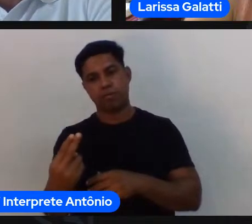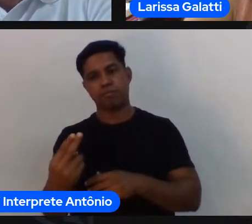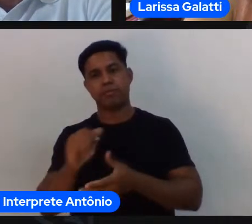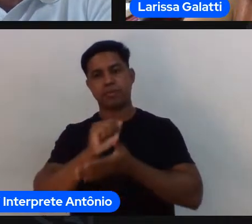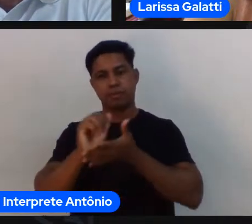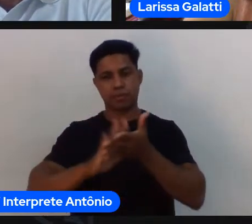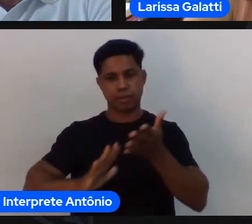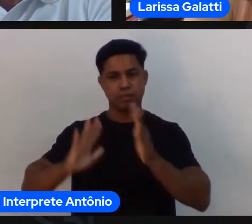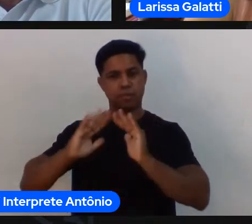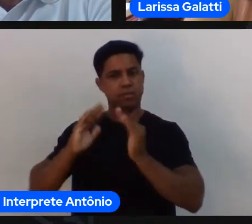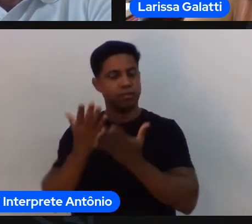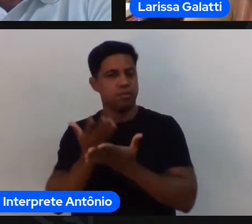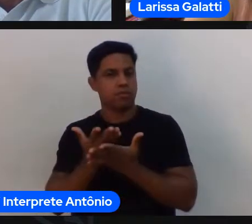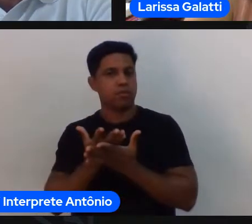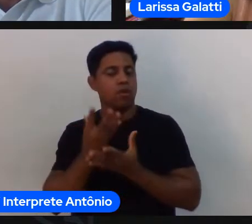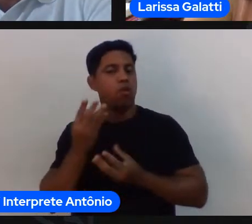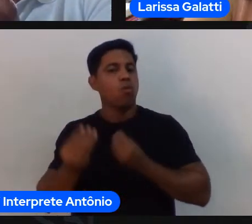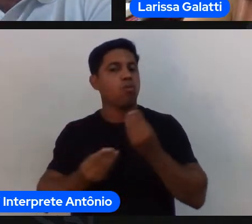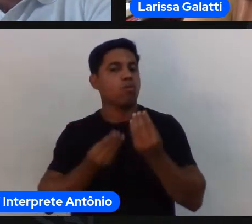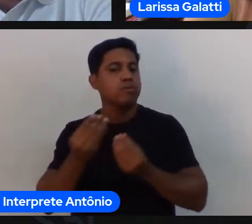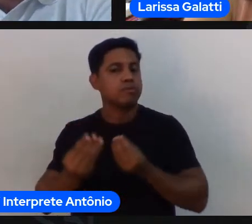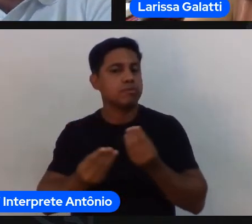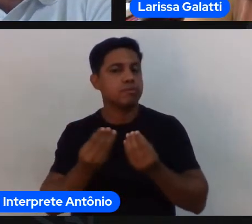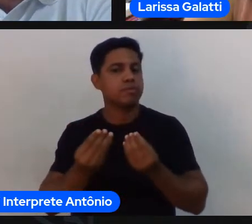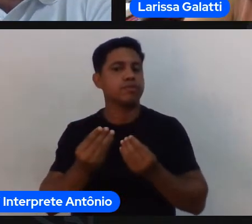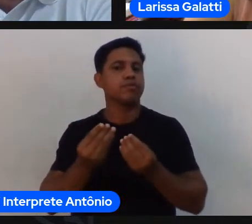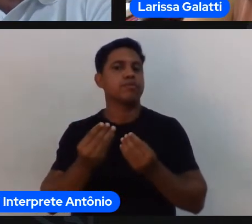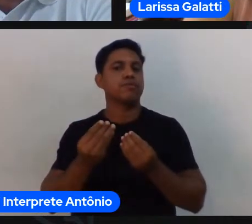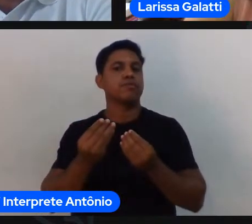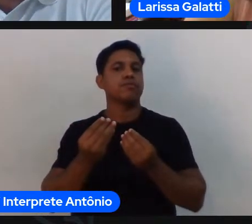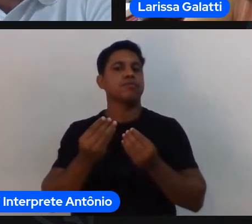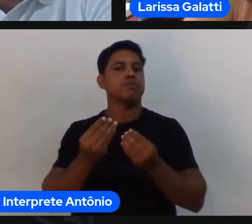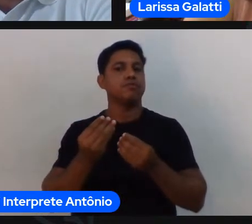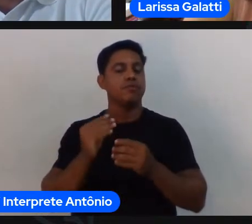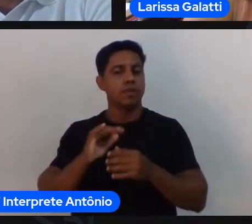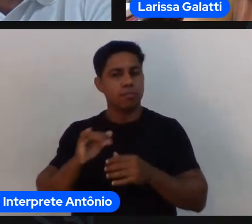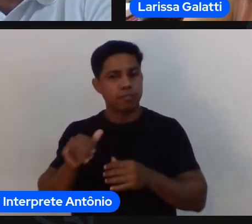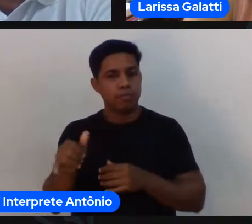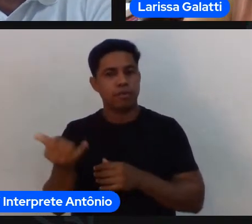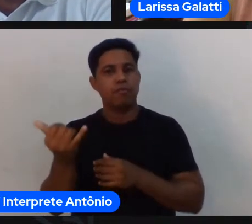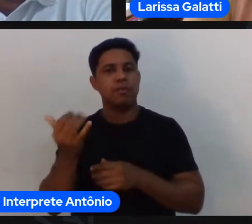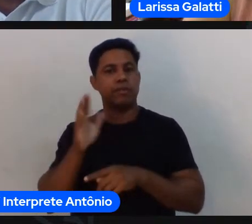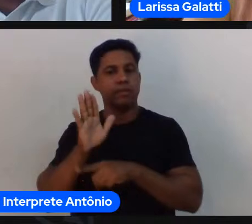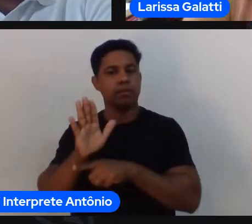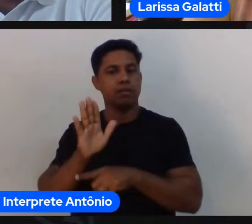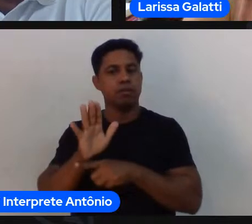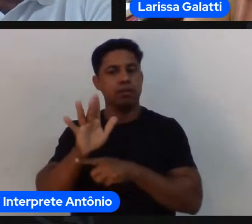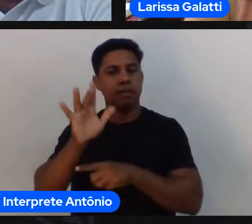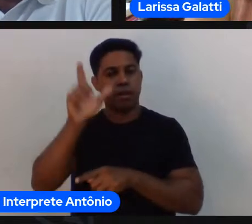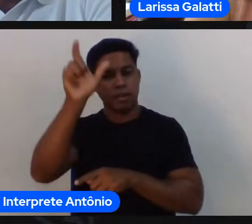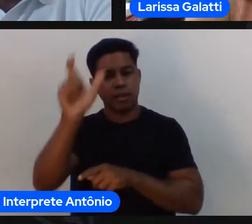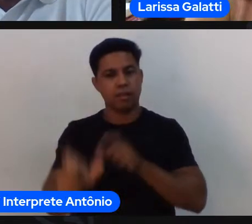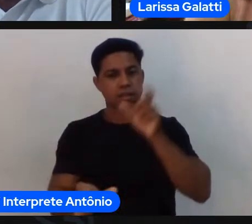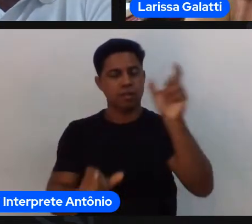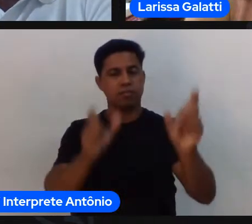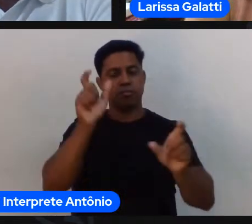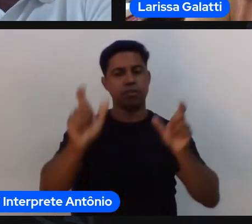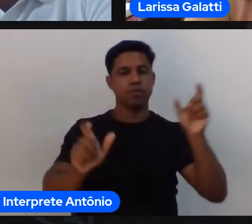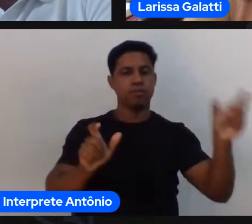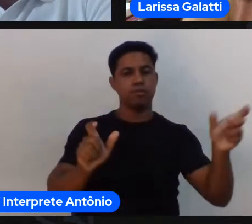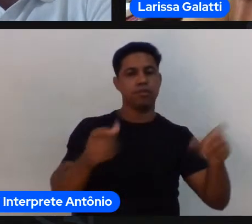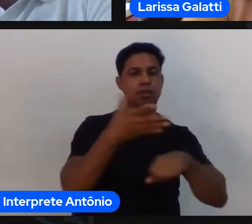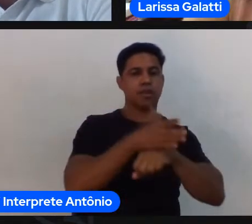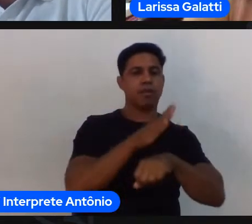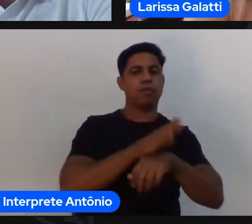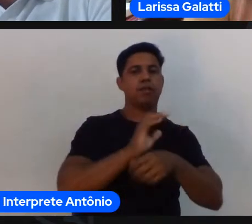como é que eu vou ajudar aquela pessoa se eu não doar ela a oportunidade de uma prática que pode ajudá-la né então eu eu acho que é preciso pensar